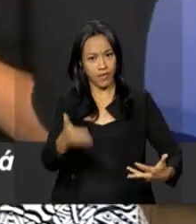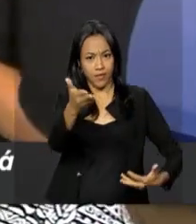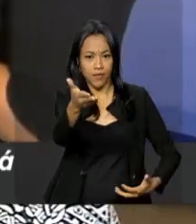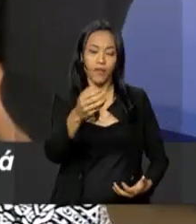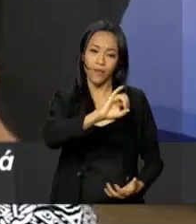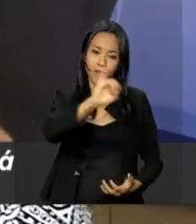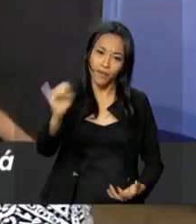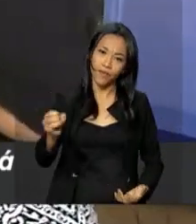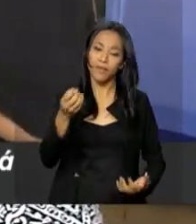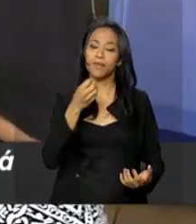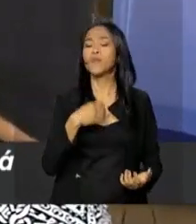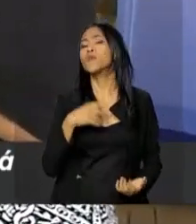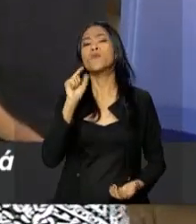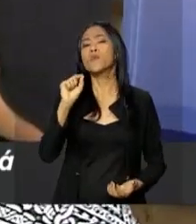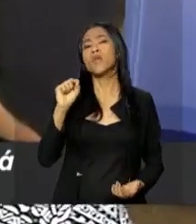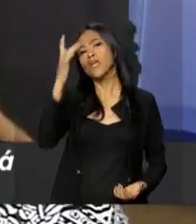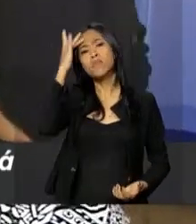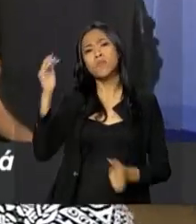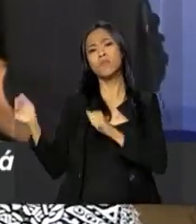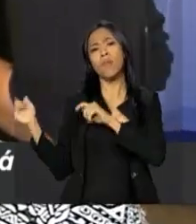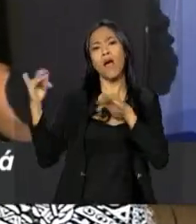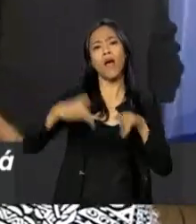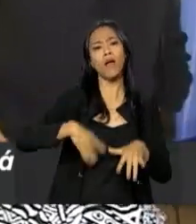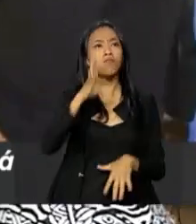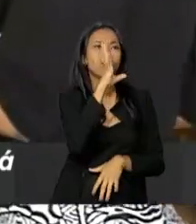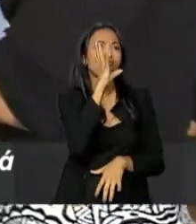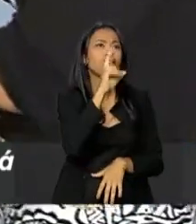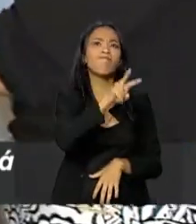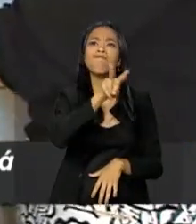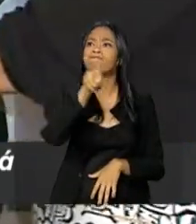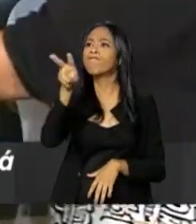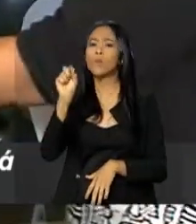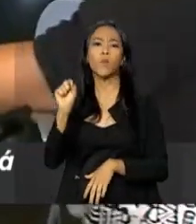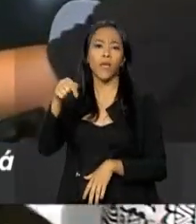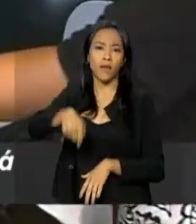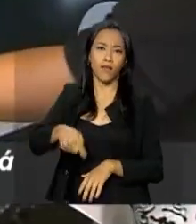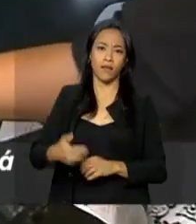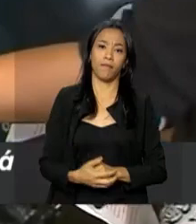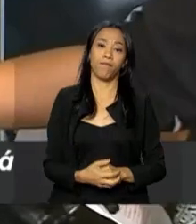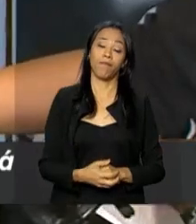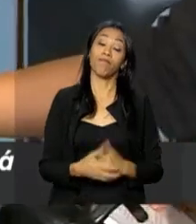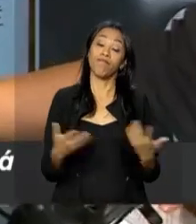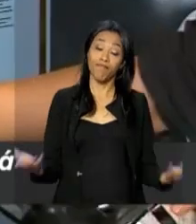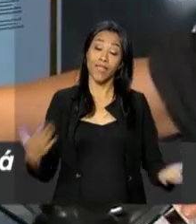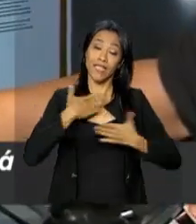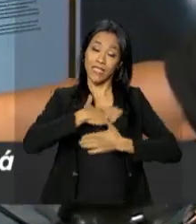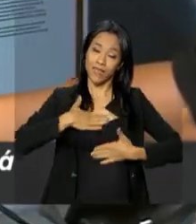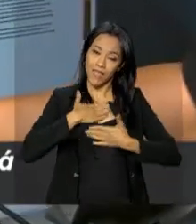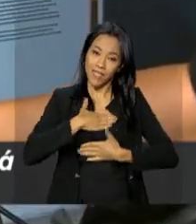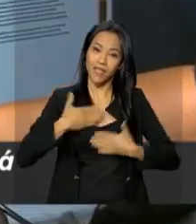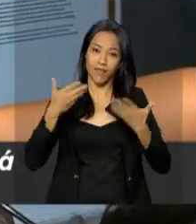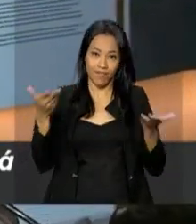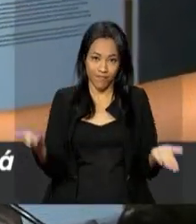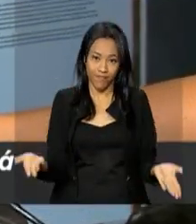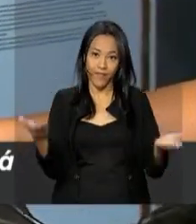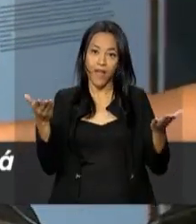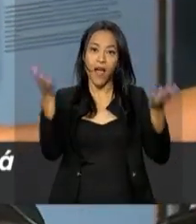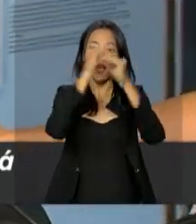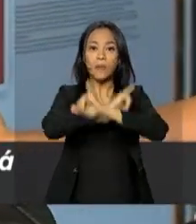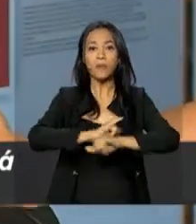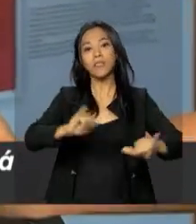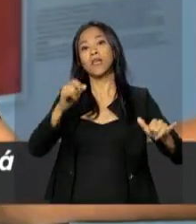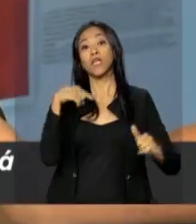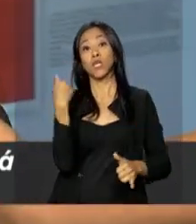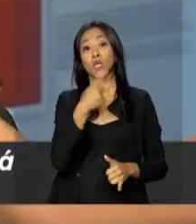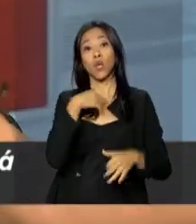secretário. O que o público vai poder conferir aqui nas exposições? É uma satisfação muito grande poder anunciar que nós